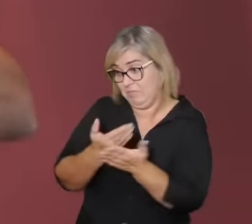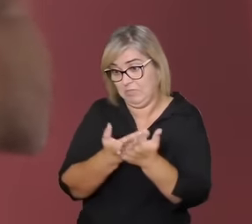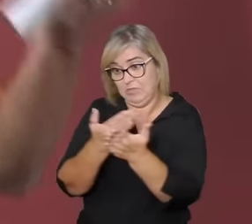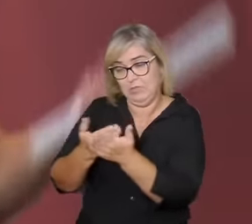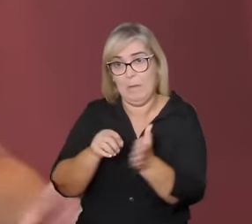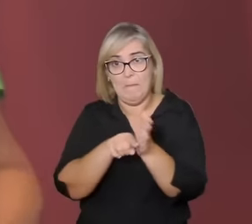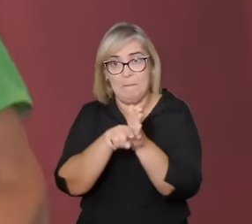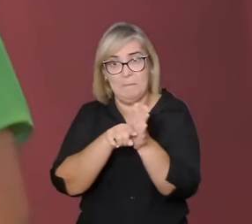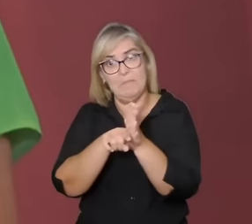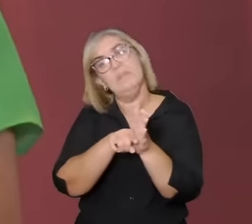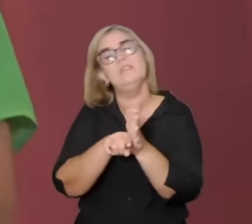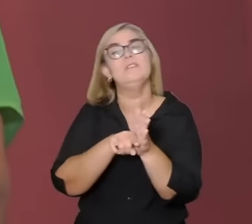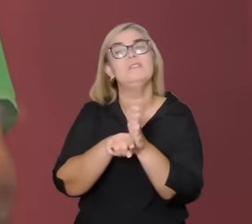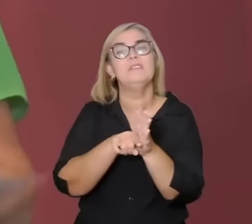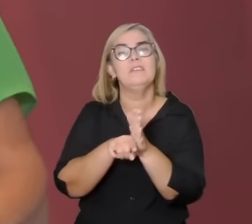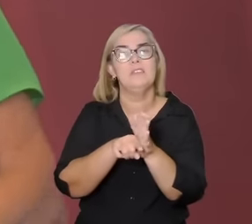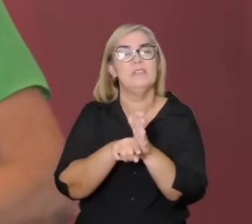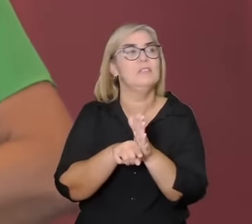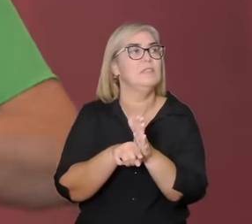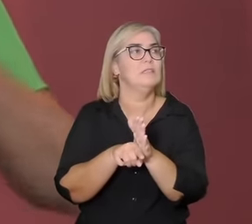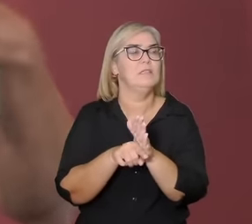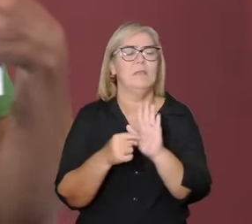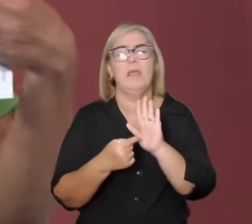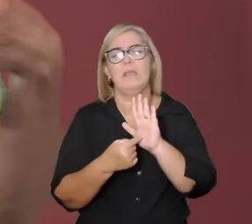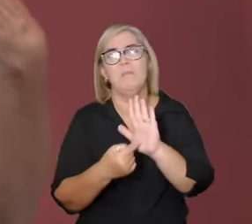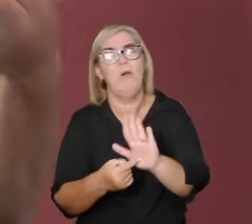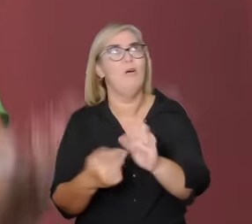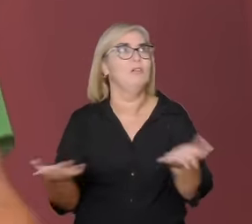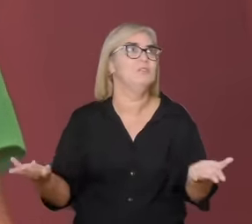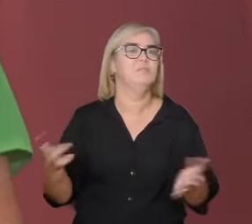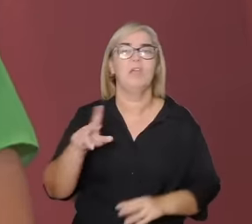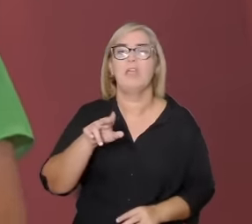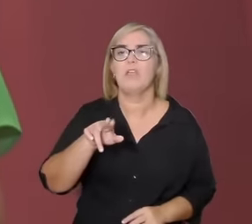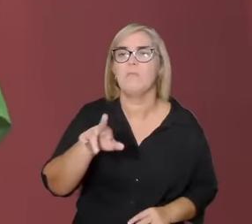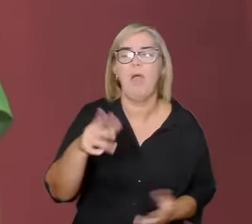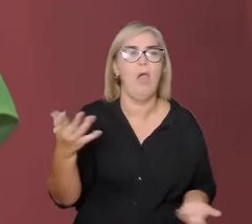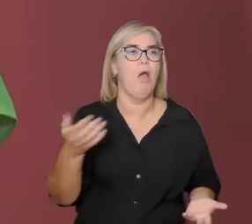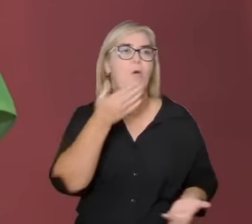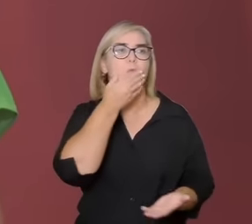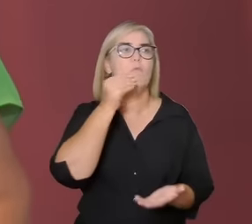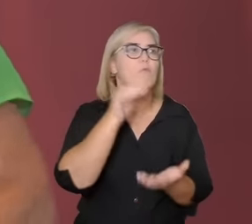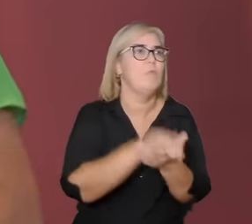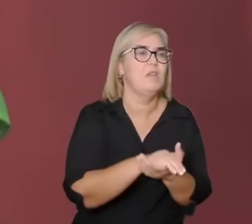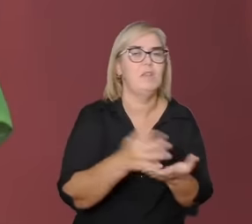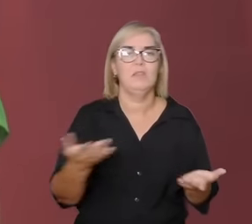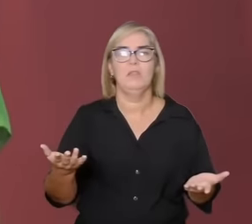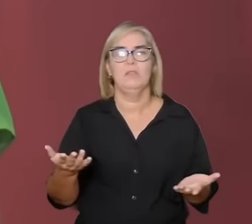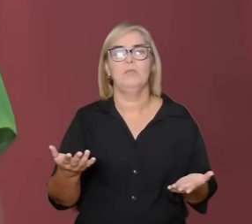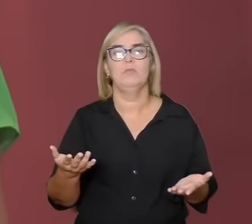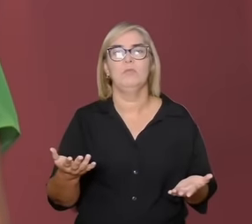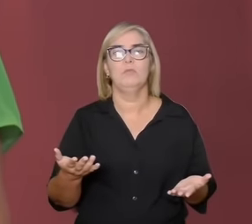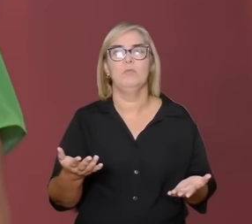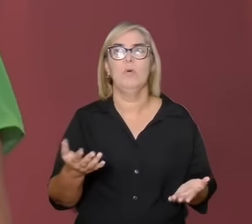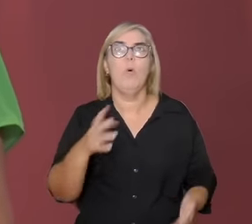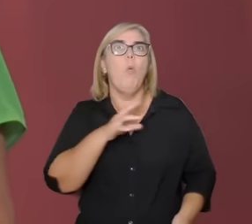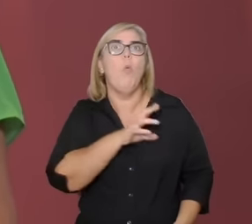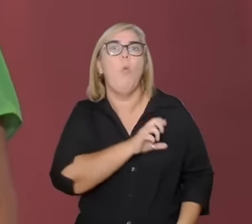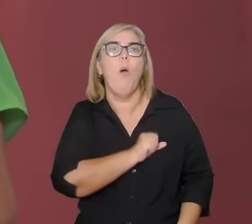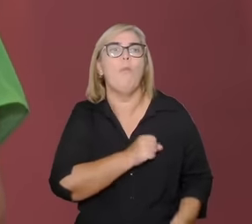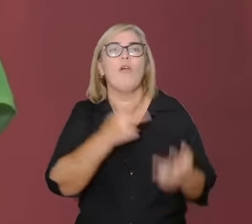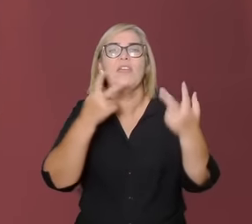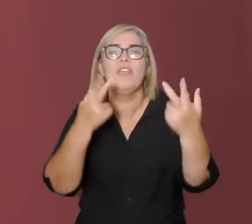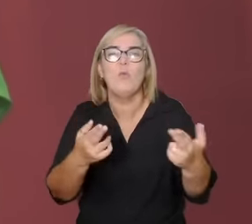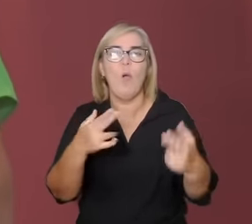possa passar para o irmão para o companheiro para o amante como esse amor filial